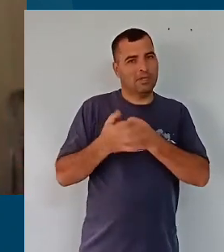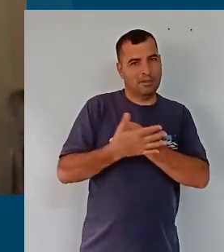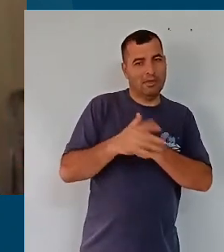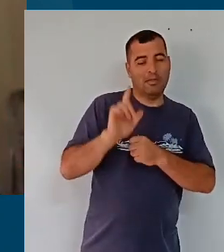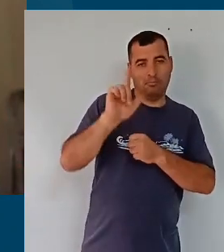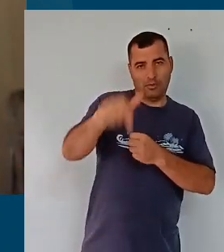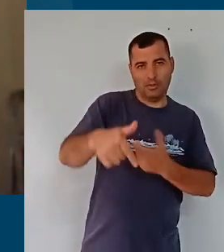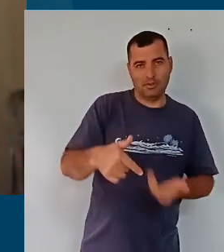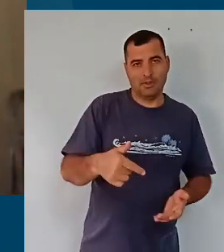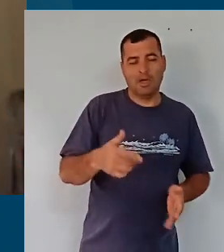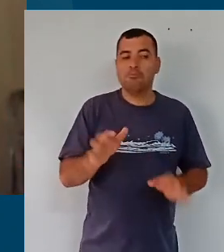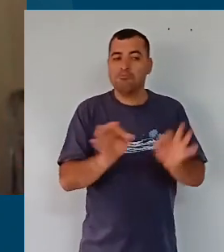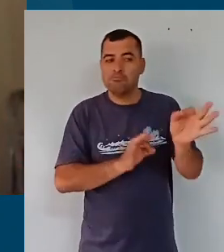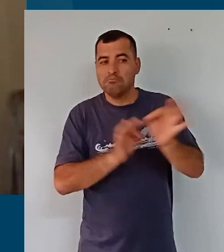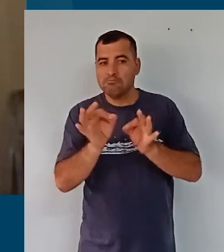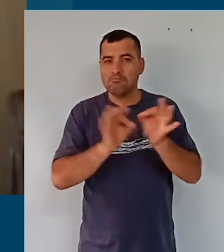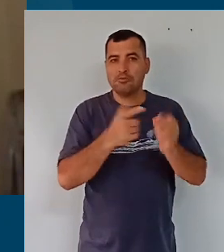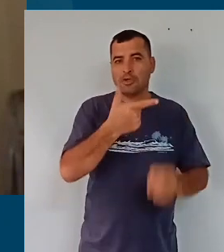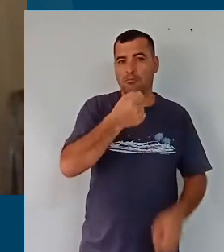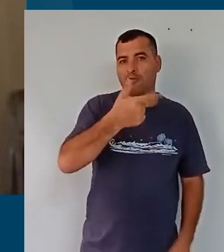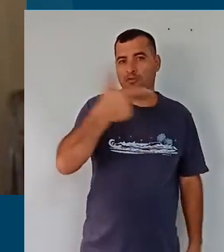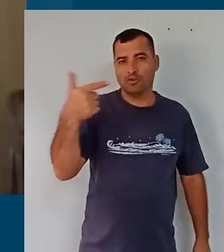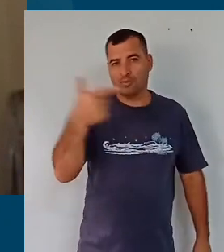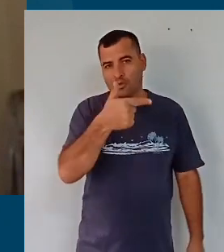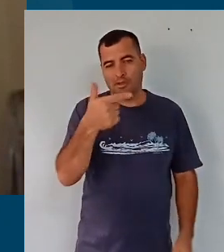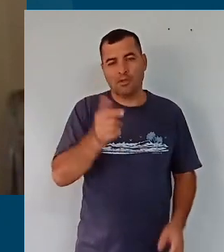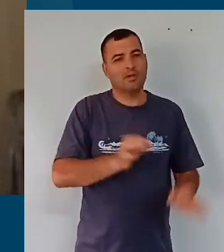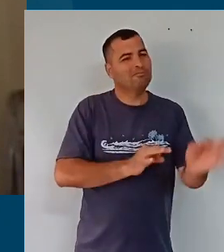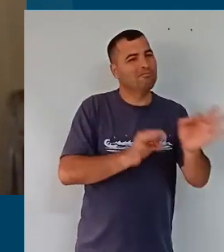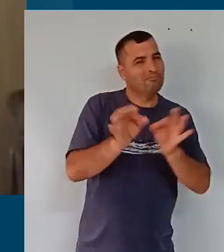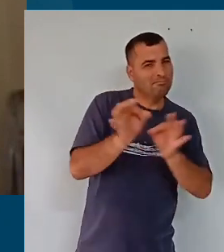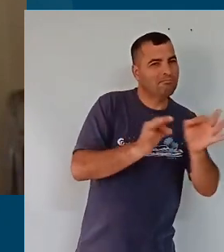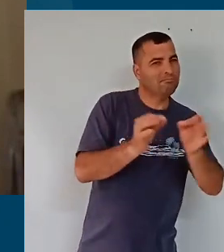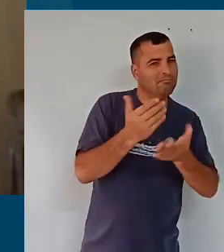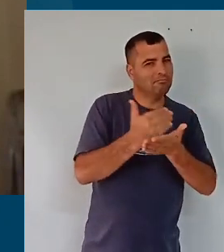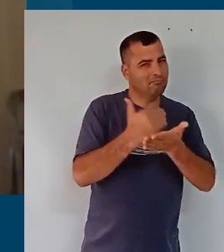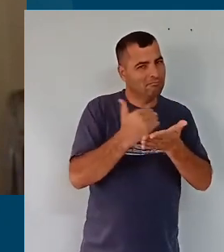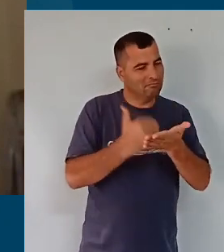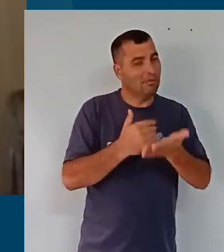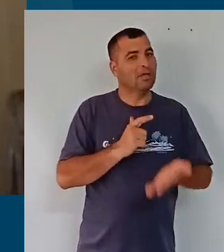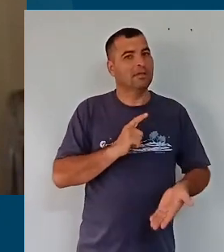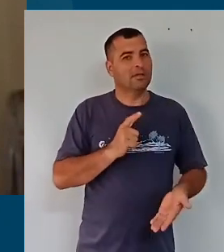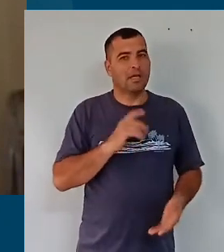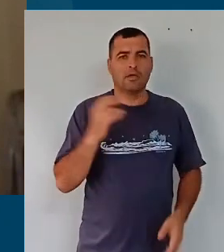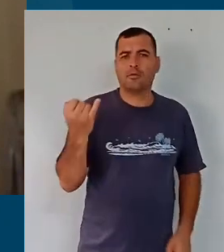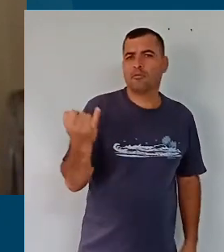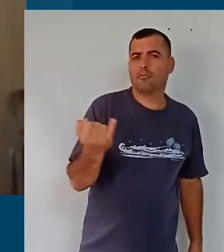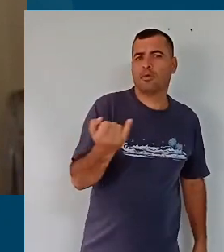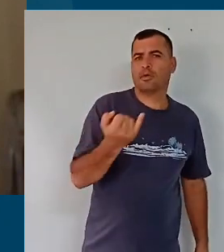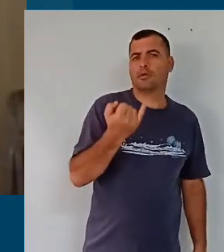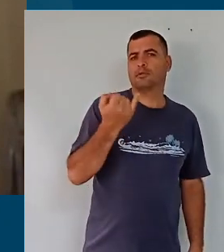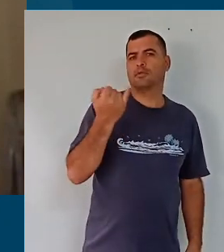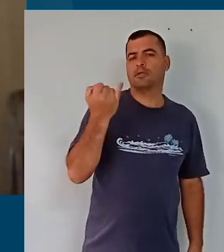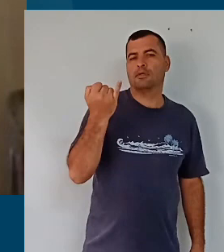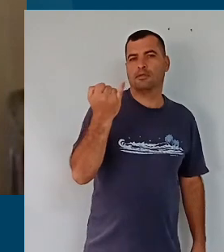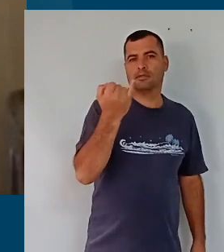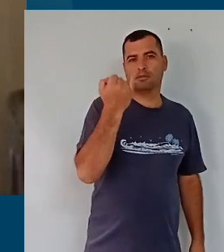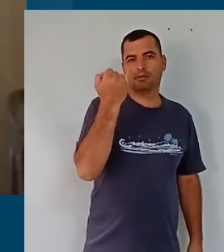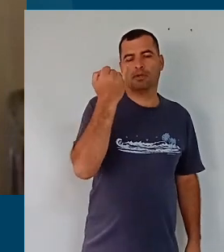diretrizes para 2022 e, dentre essas diretrizes, nós colocamos a importância